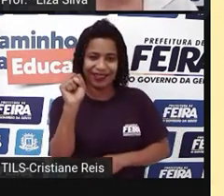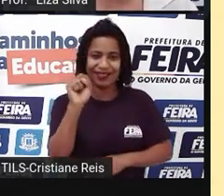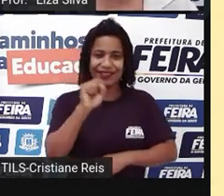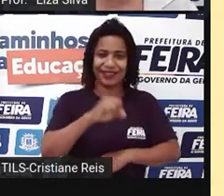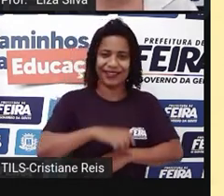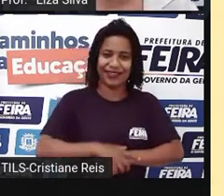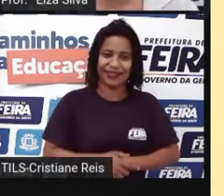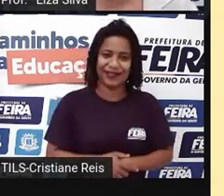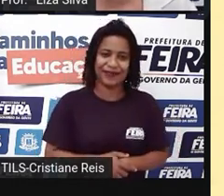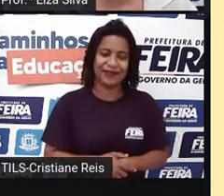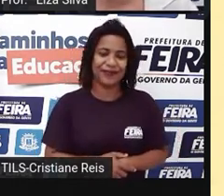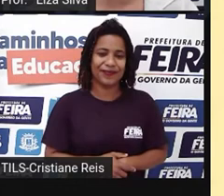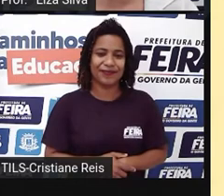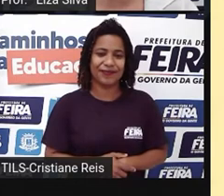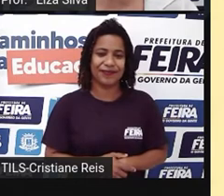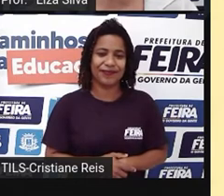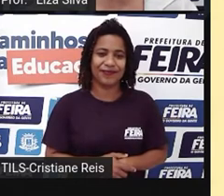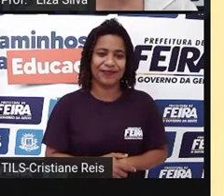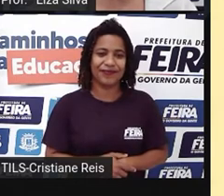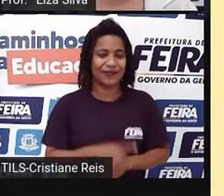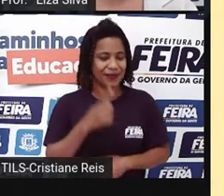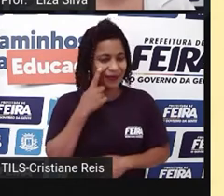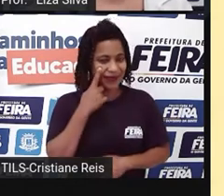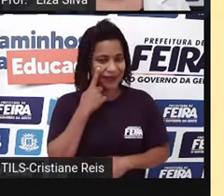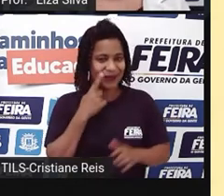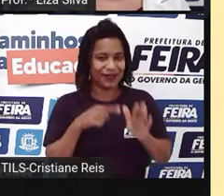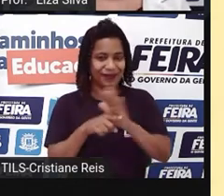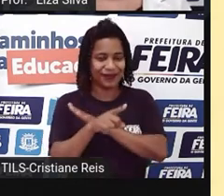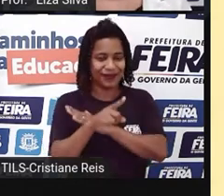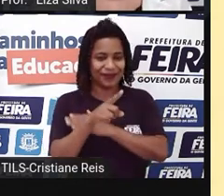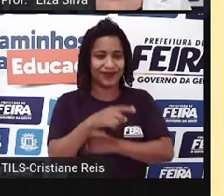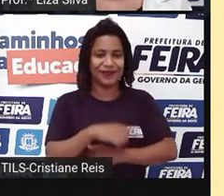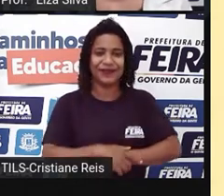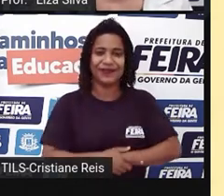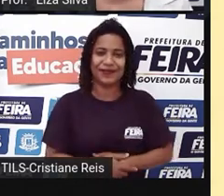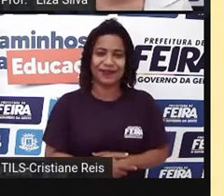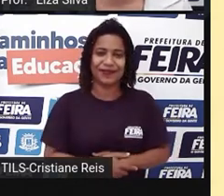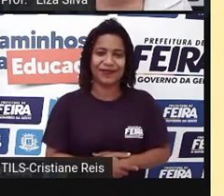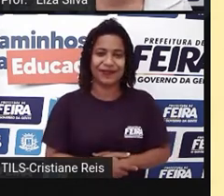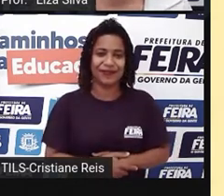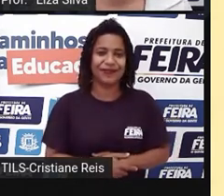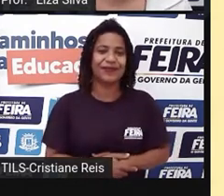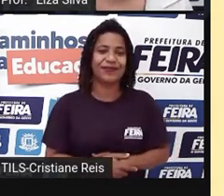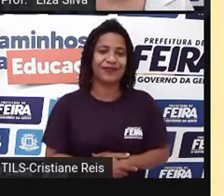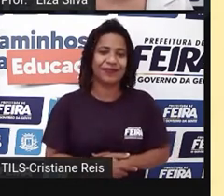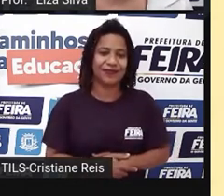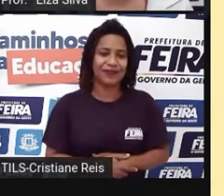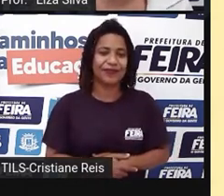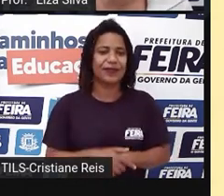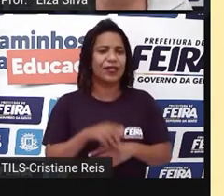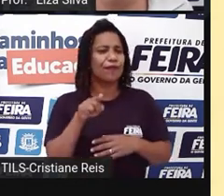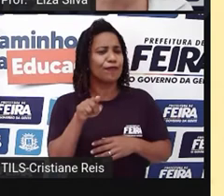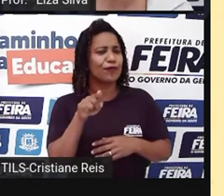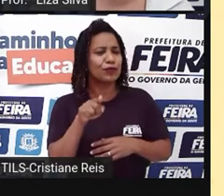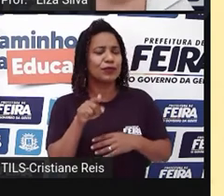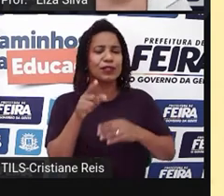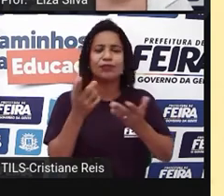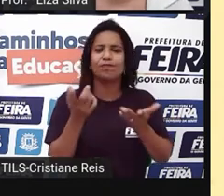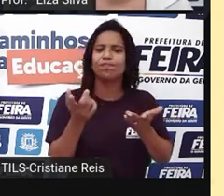de Santana, City. Next one. What do you do? O que é que você faz?